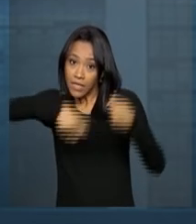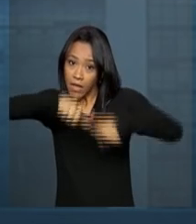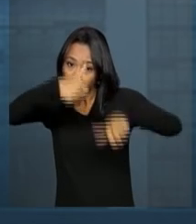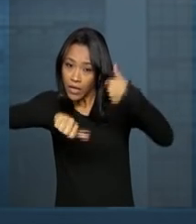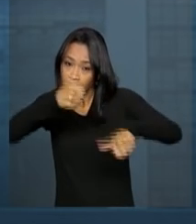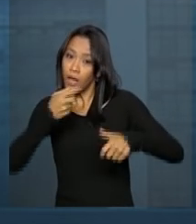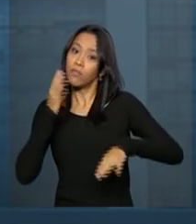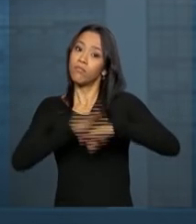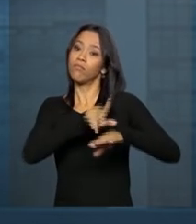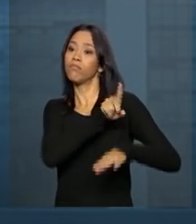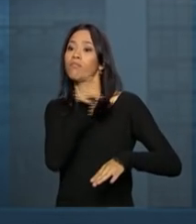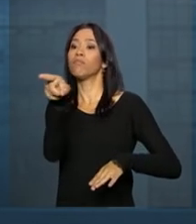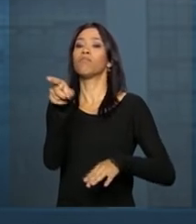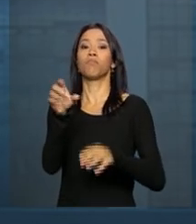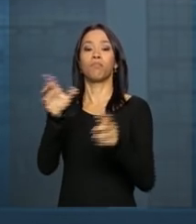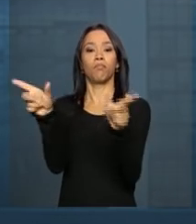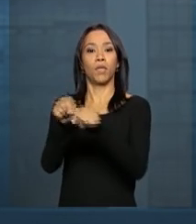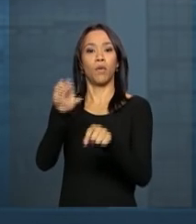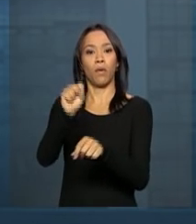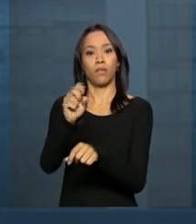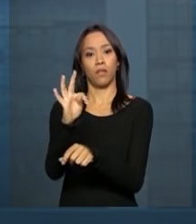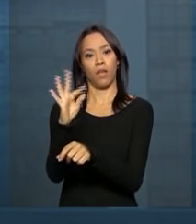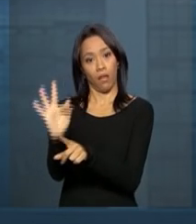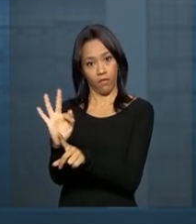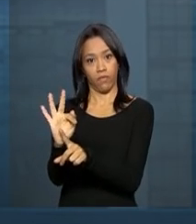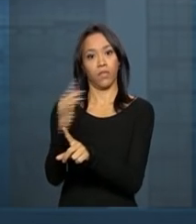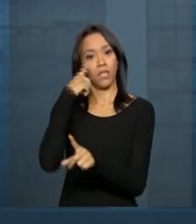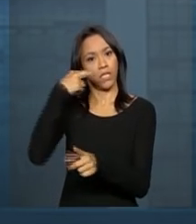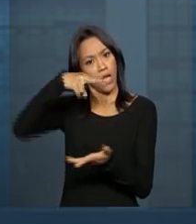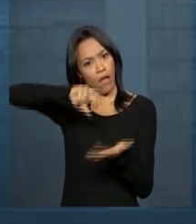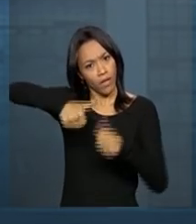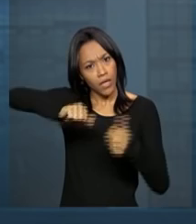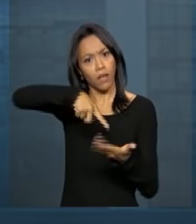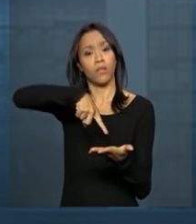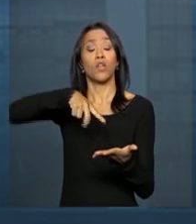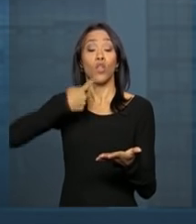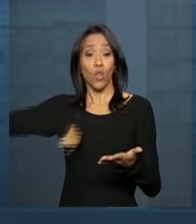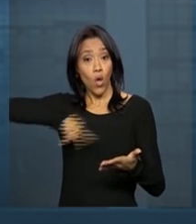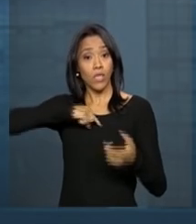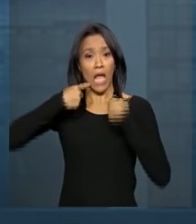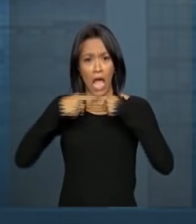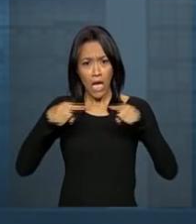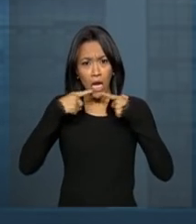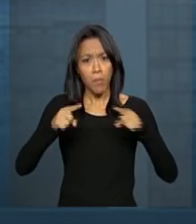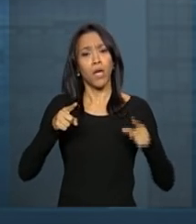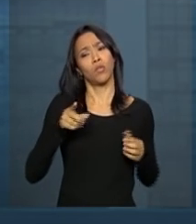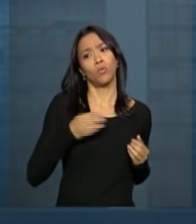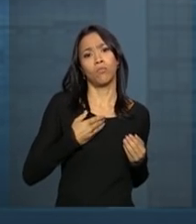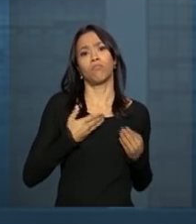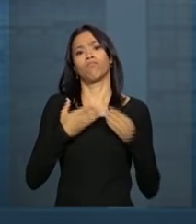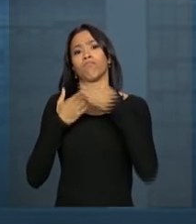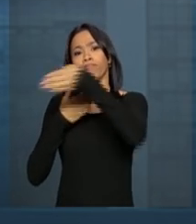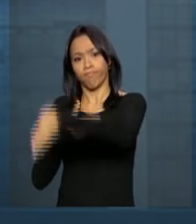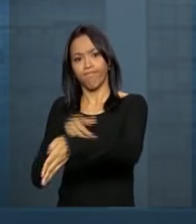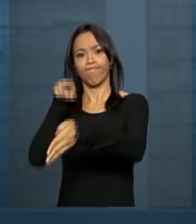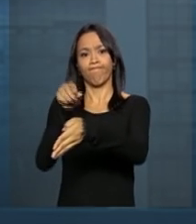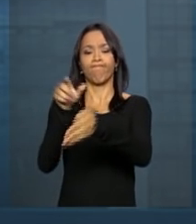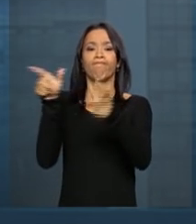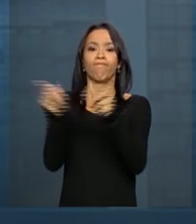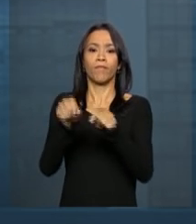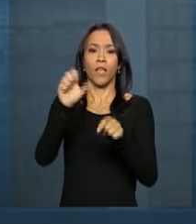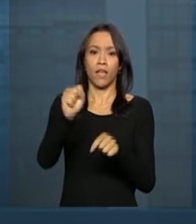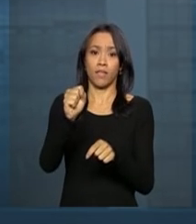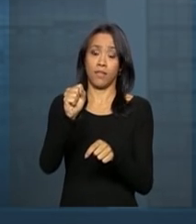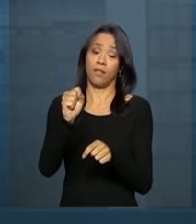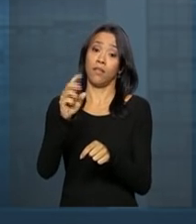Suprema Corte. Além disso, estamos entrando com uma reclamação junto ao Supremo Tribunal Federal, dizendo que o